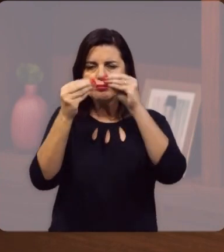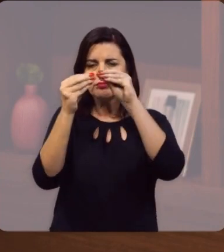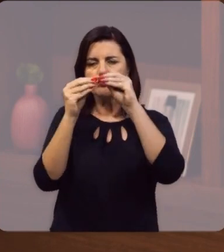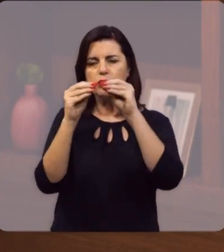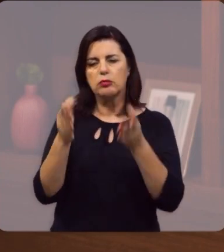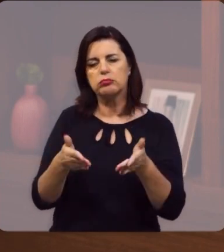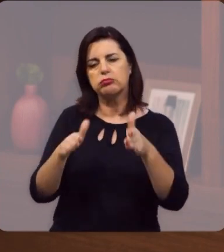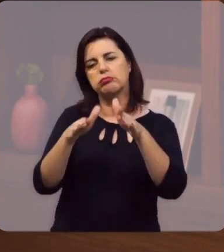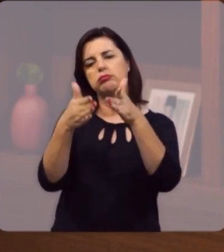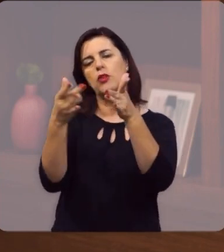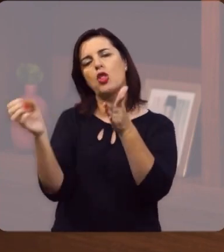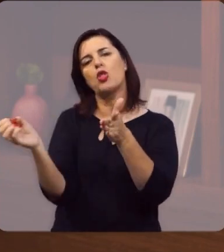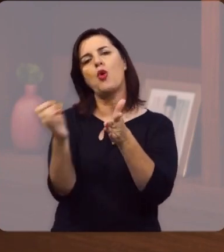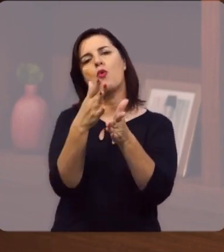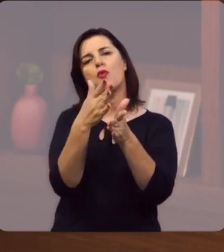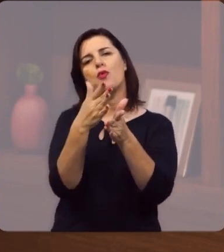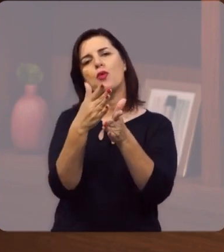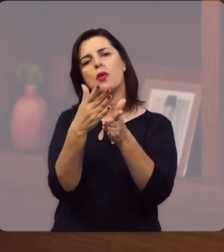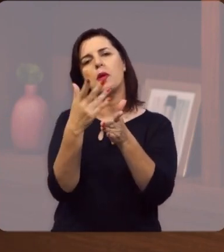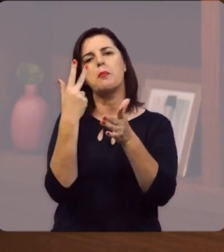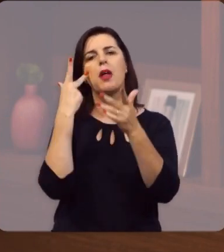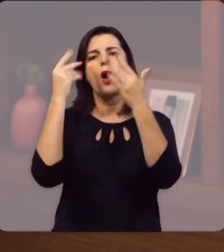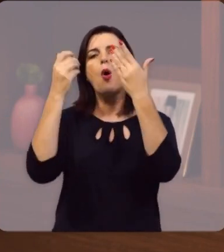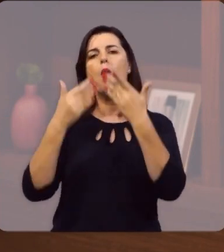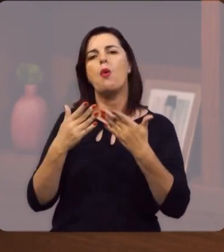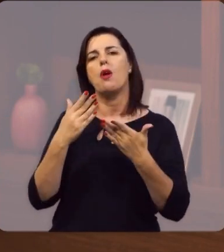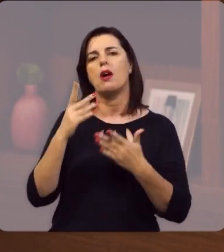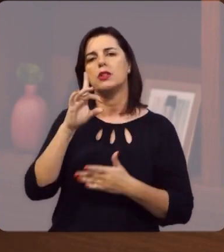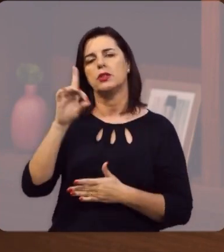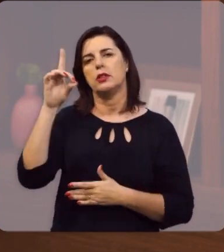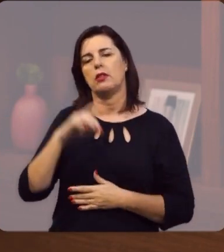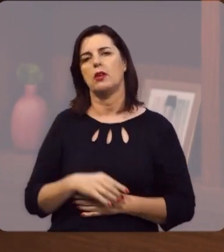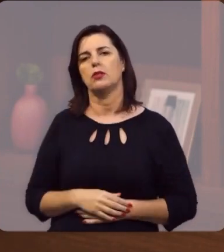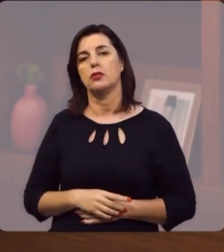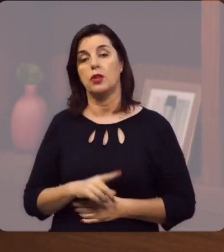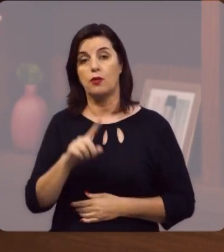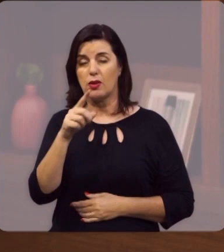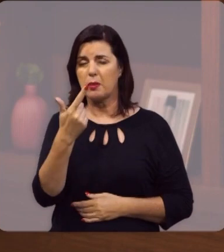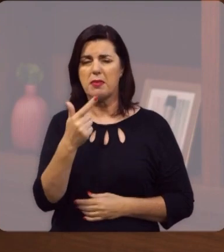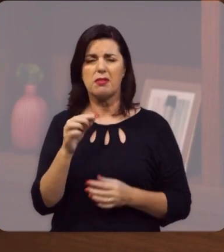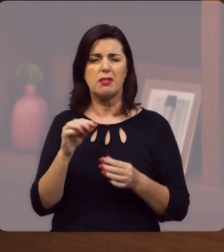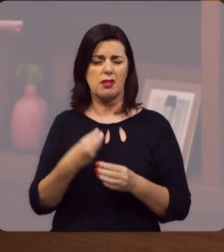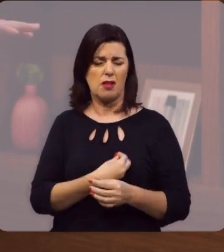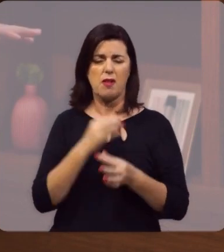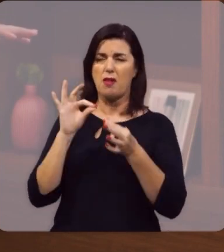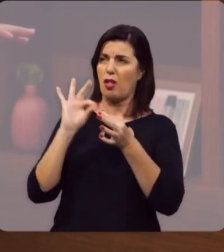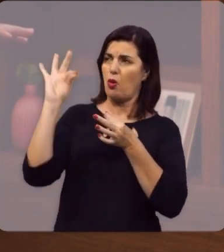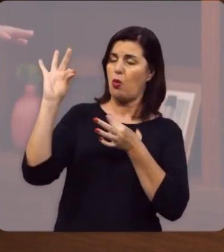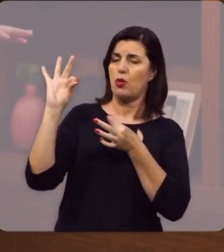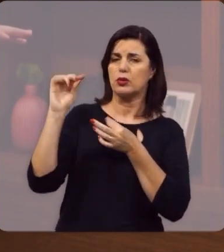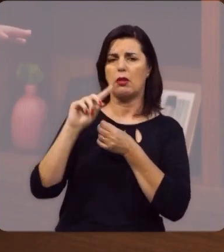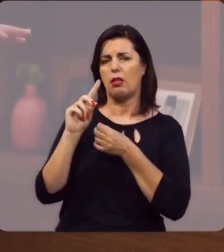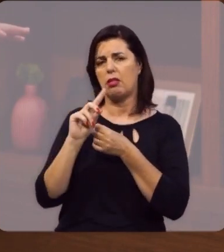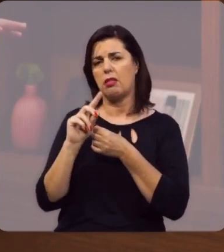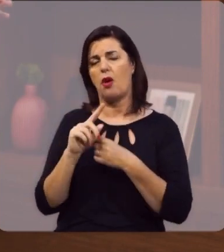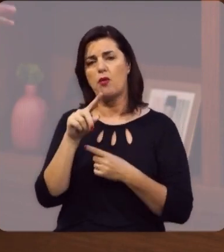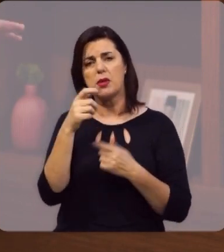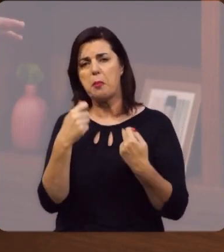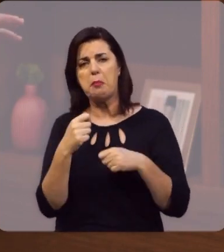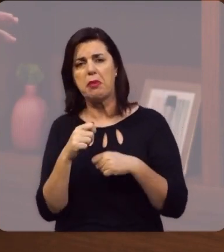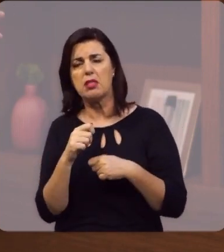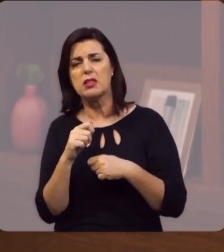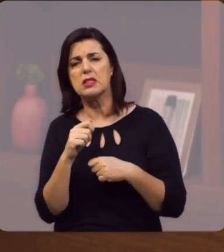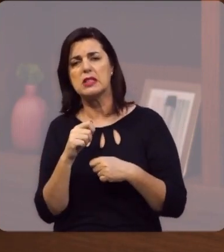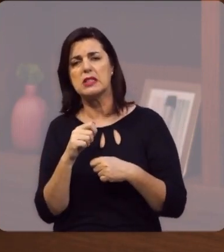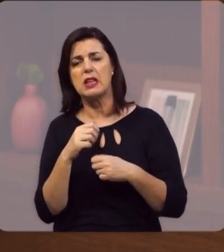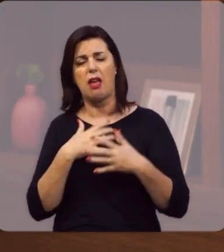novo, para você ser um vaso de honra, nas mãos de Deus, você não tem que viver longe de Deus, você